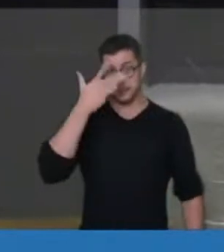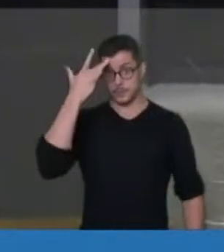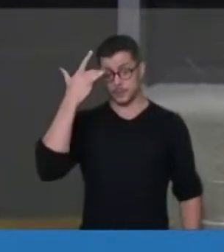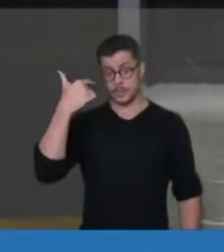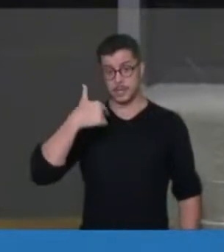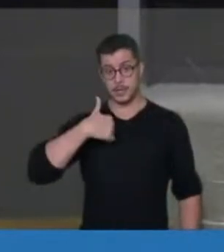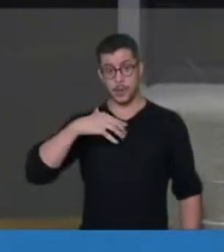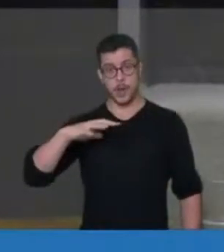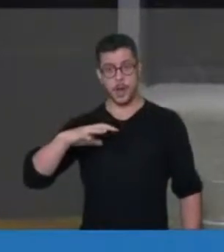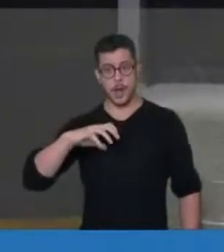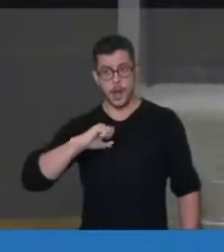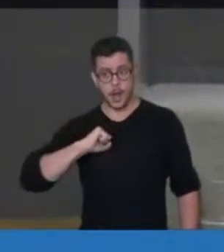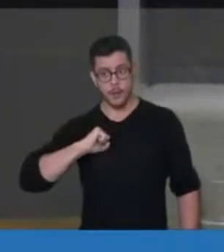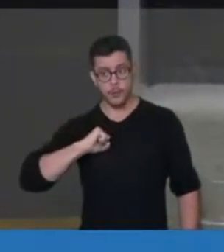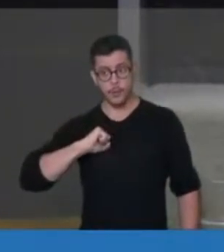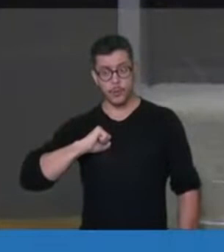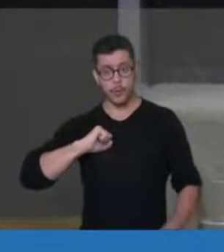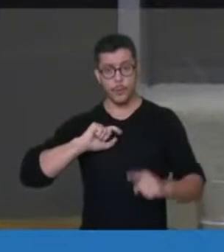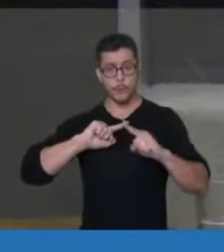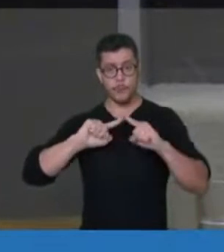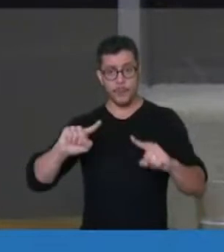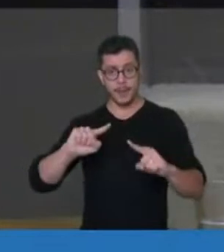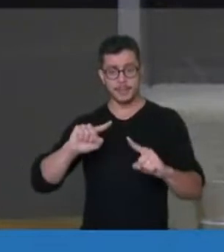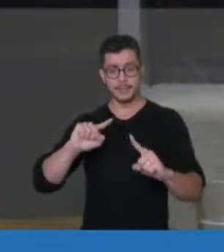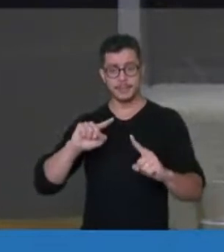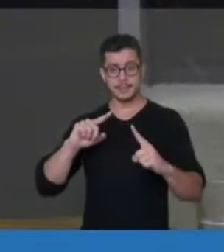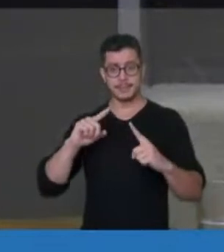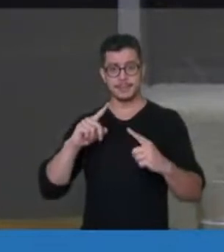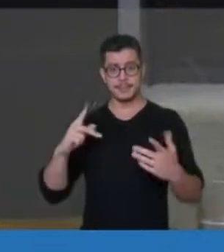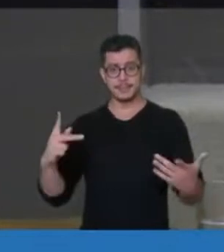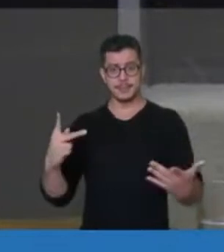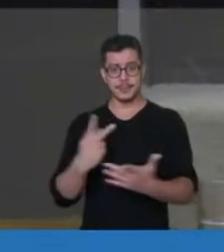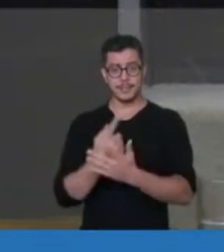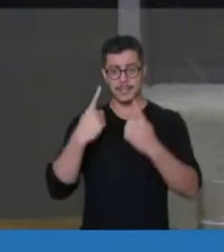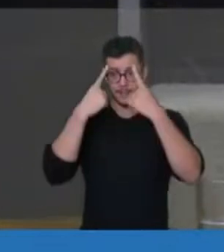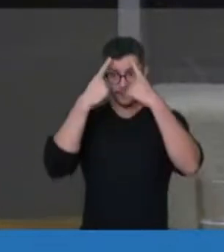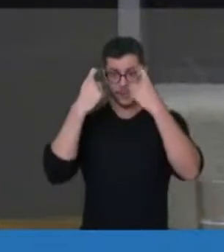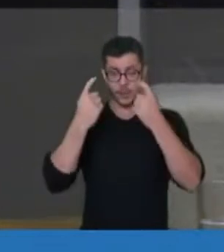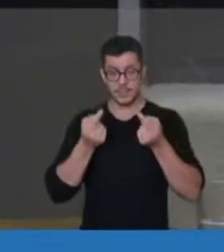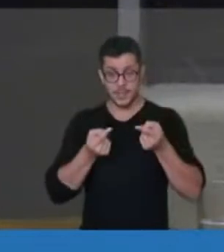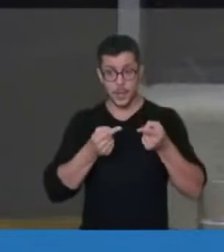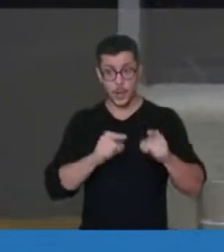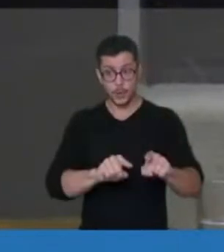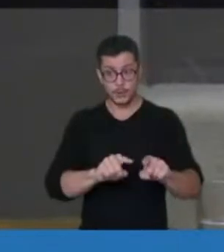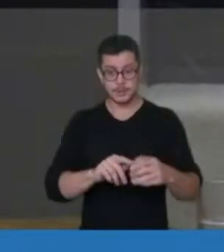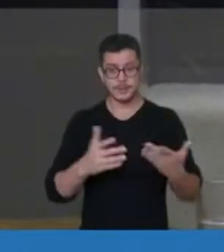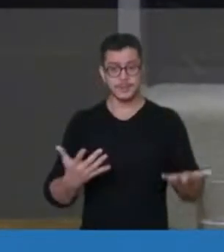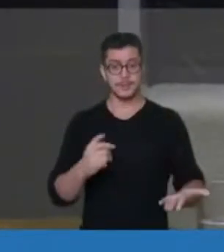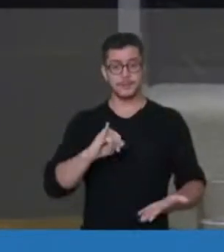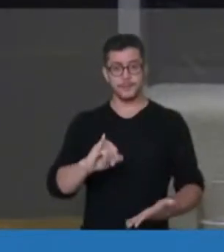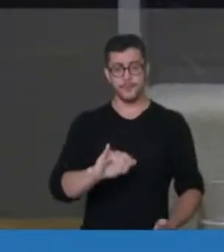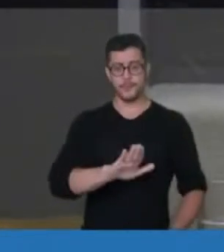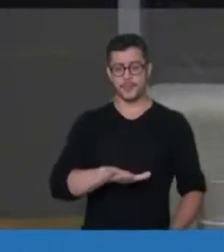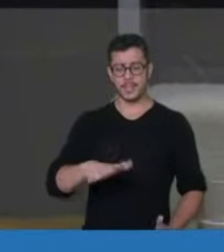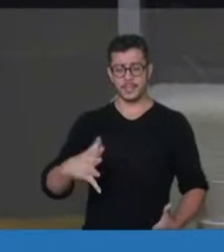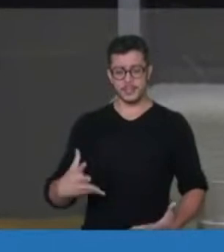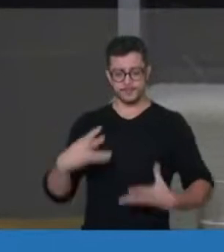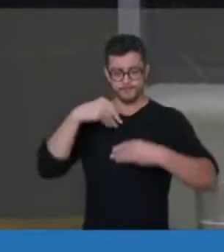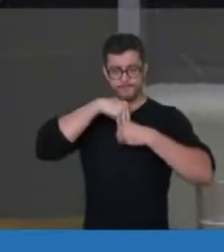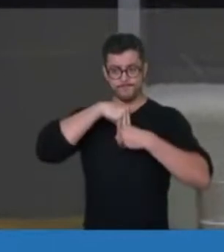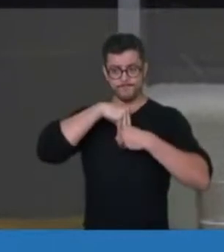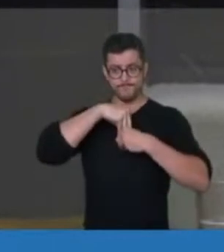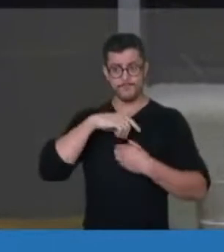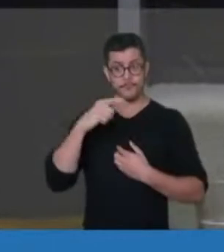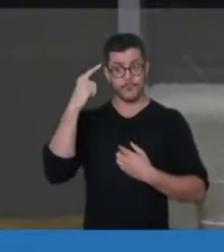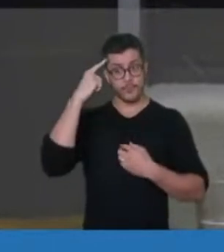é o autor da violência contra você. E essa criança, se internalizar a esta concepção, achará que, ao